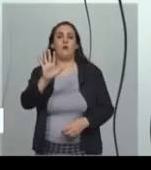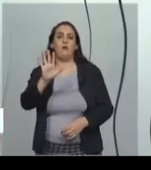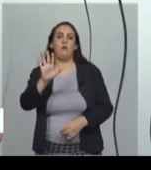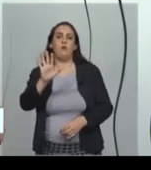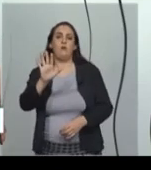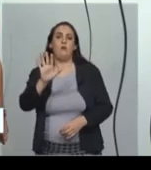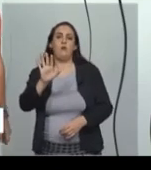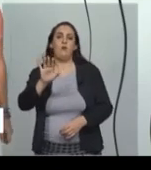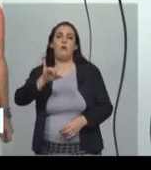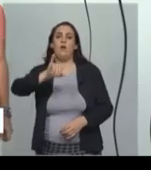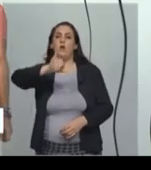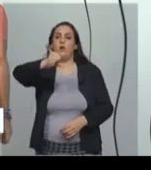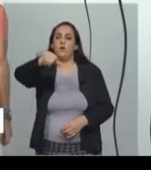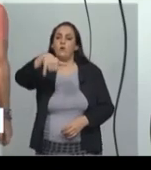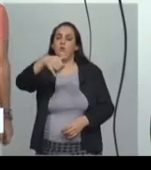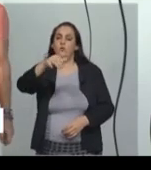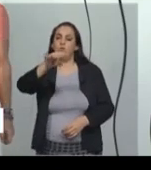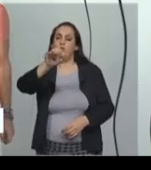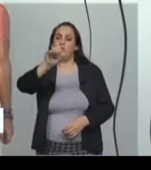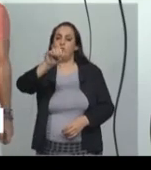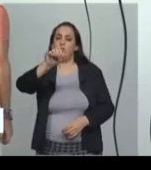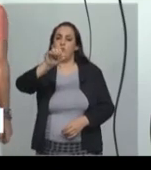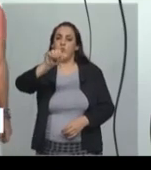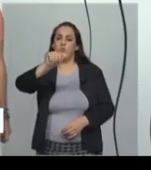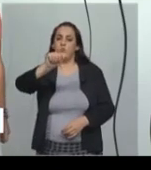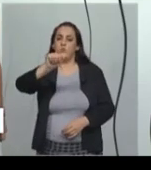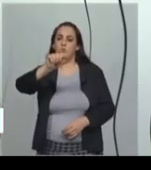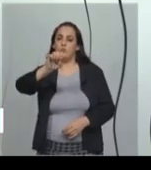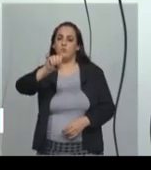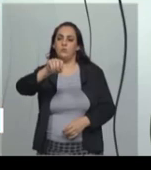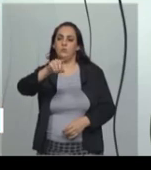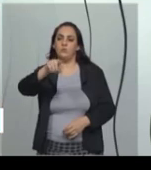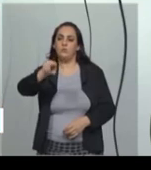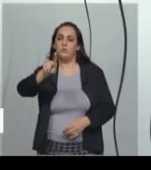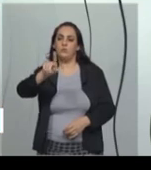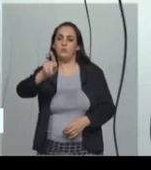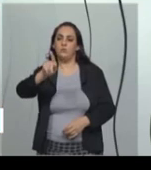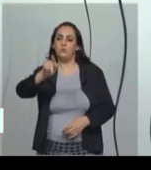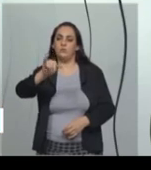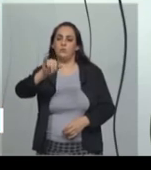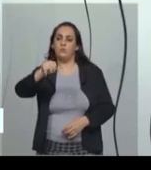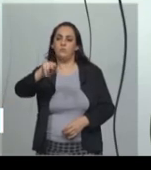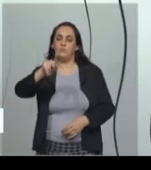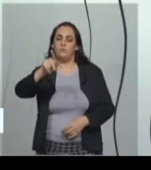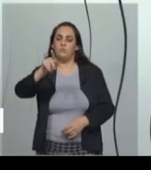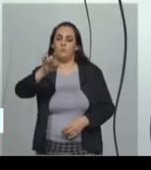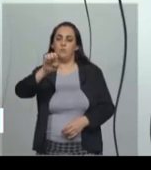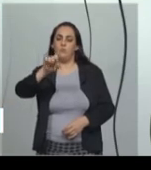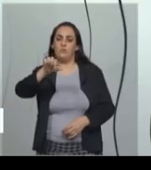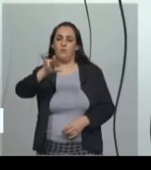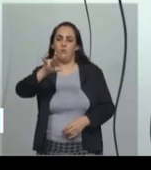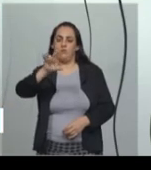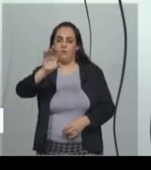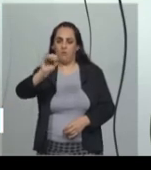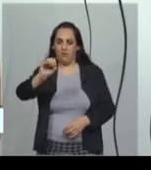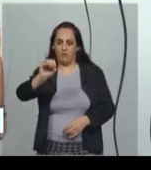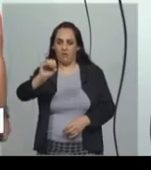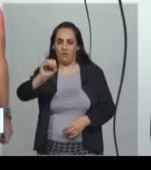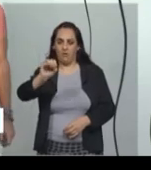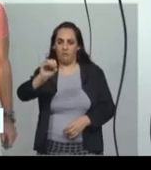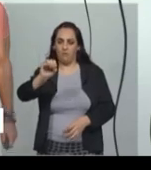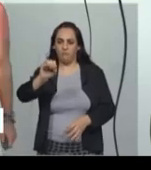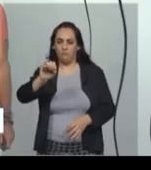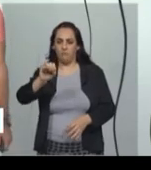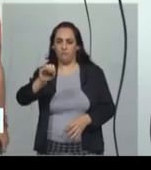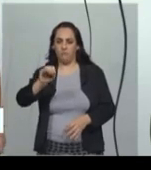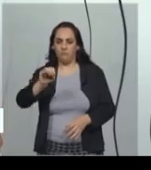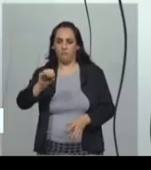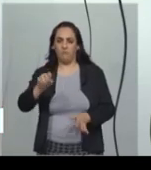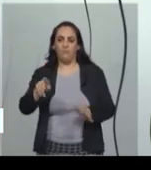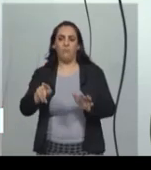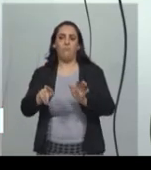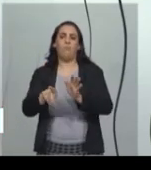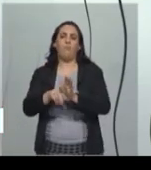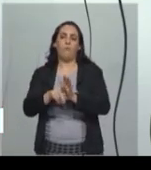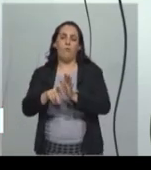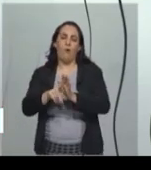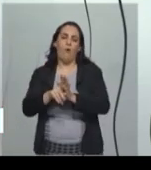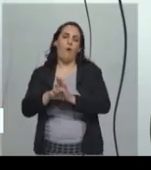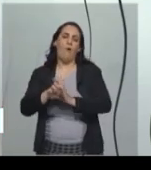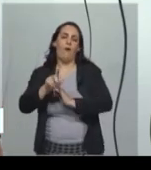município de João Pinheiro, mas ele é apenas o centésimo, vigésimo segundo